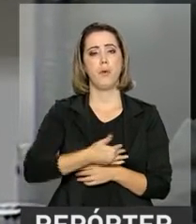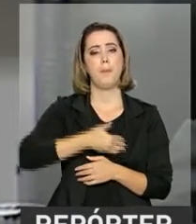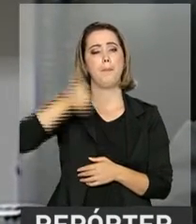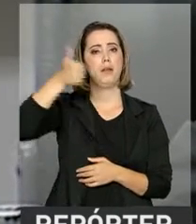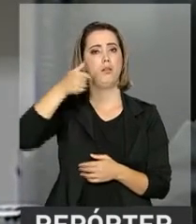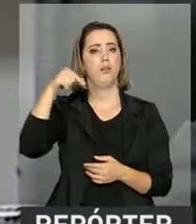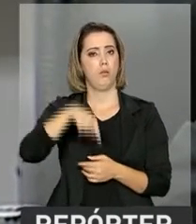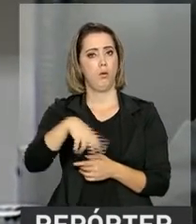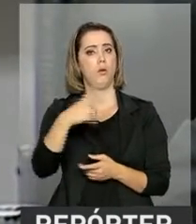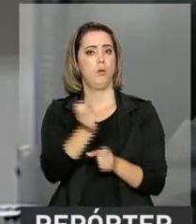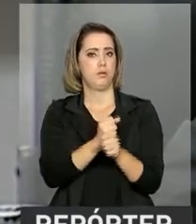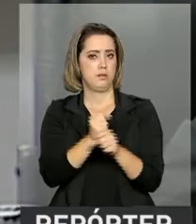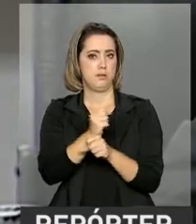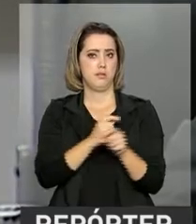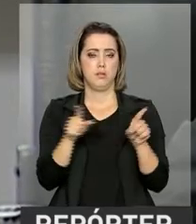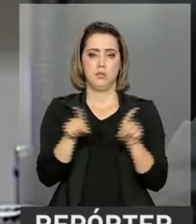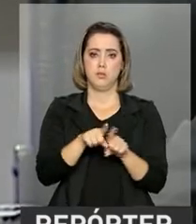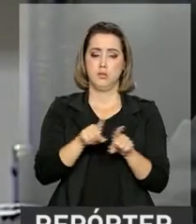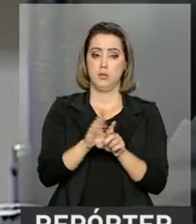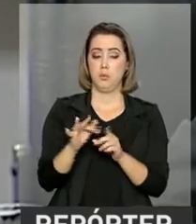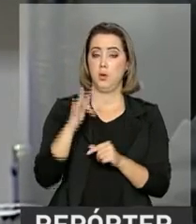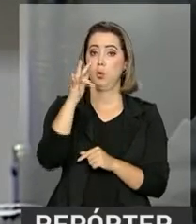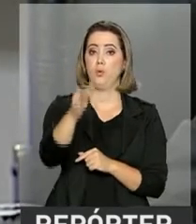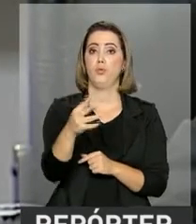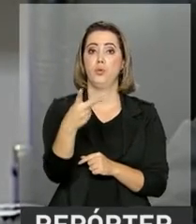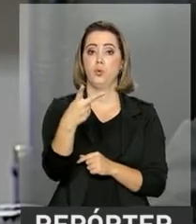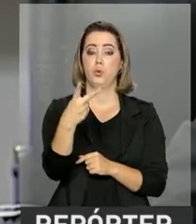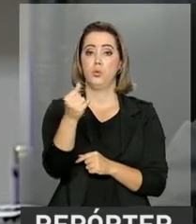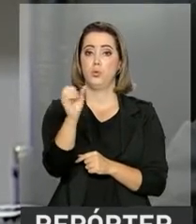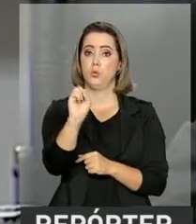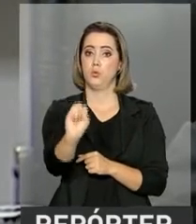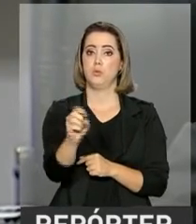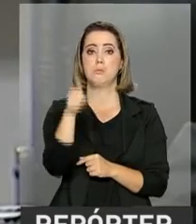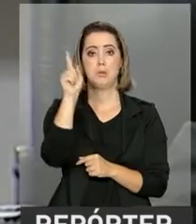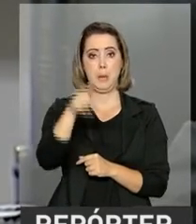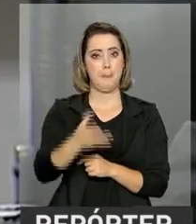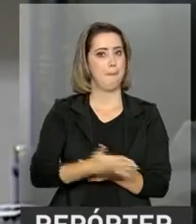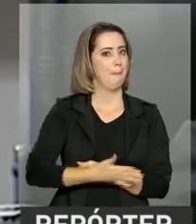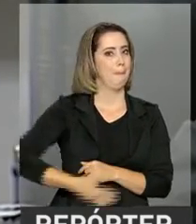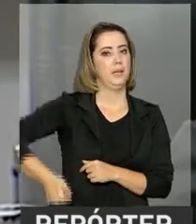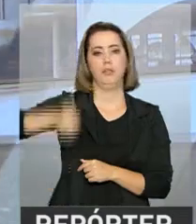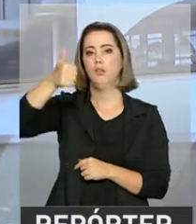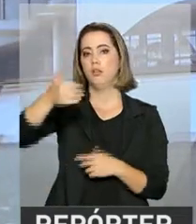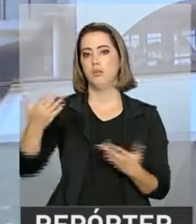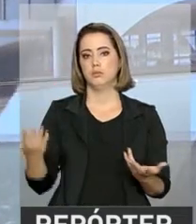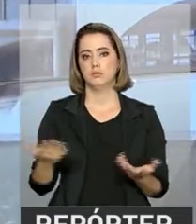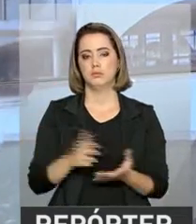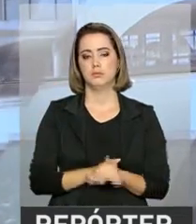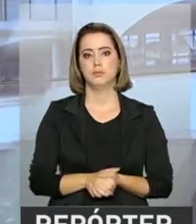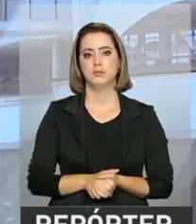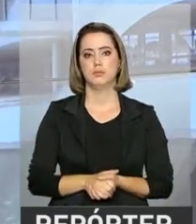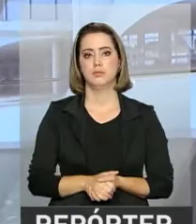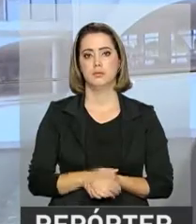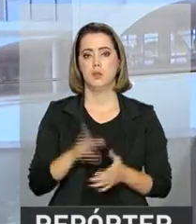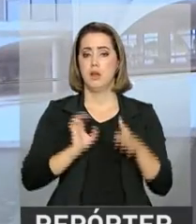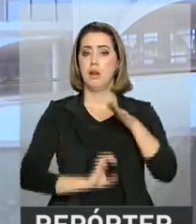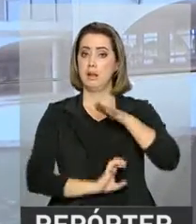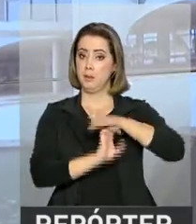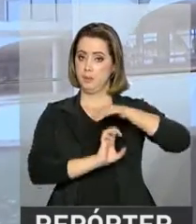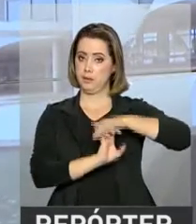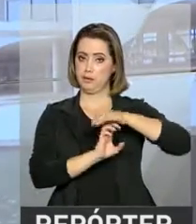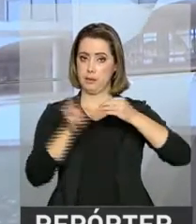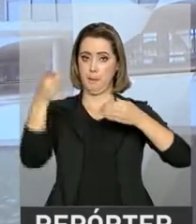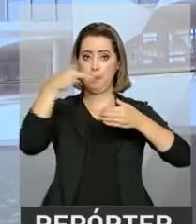2017, mas para 2018 é mais expressiva ainda essa simetria. E a Petrobras